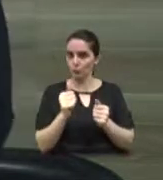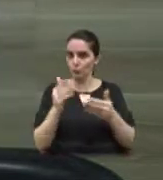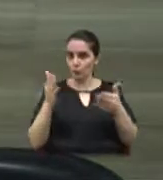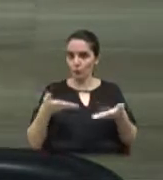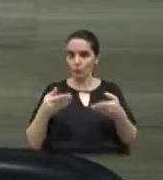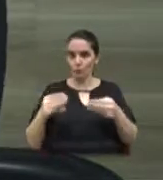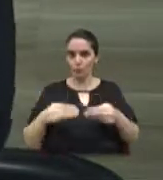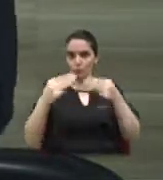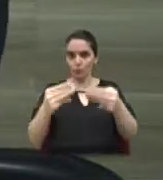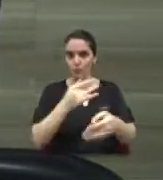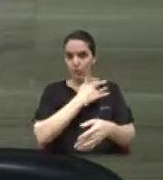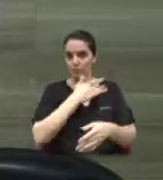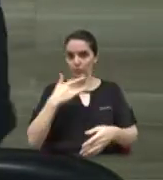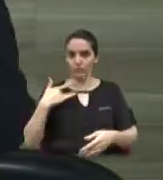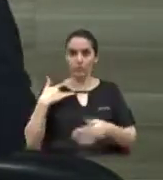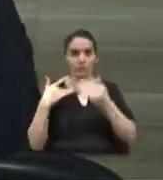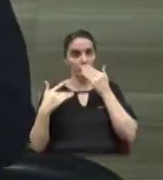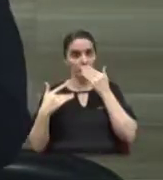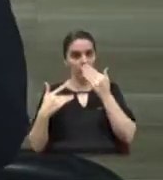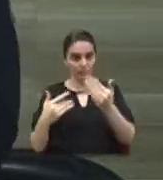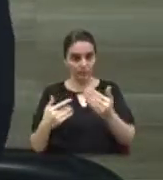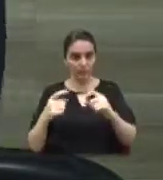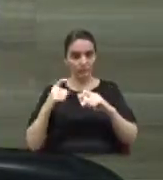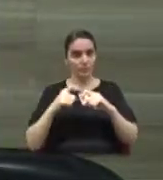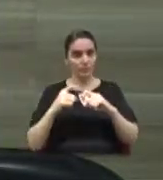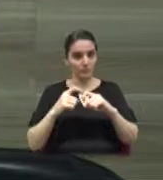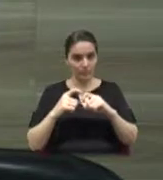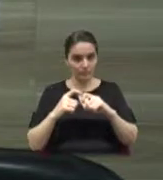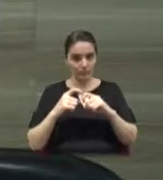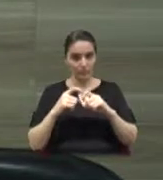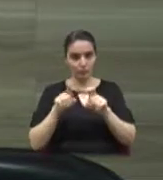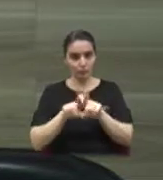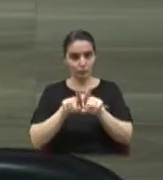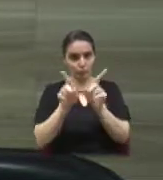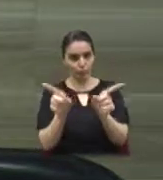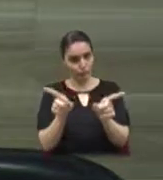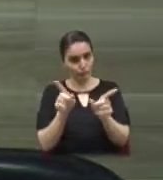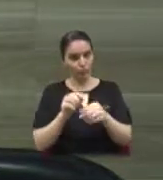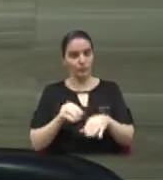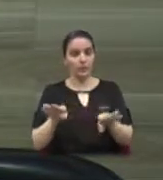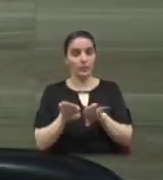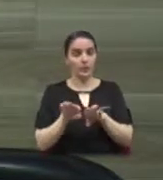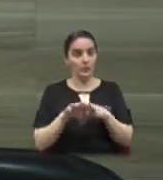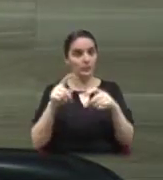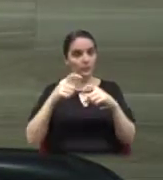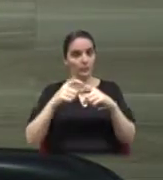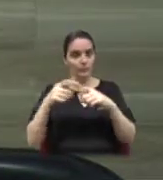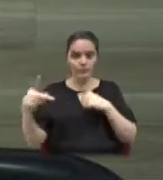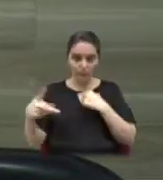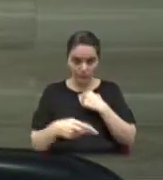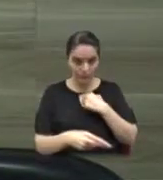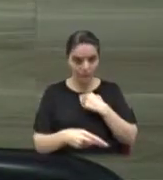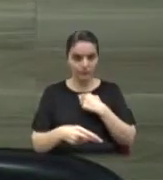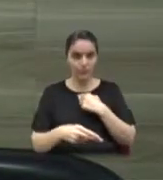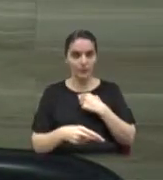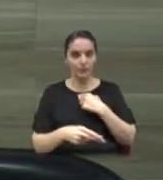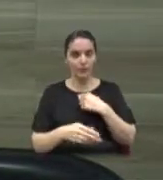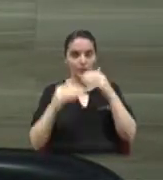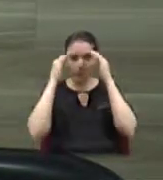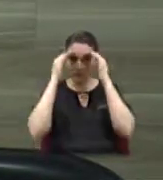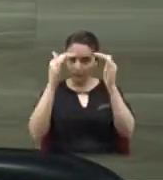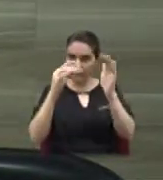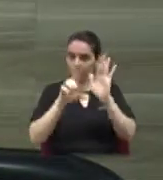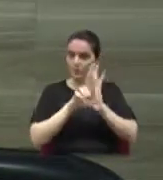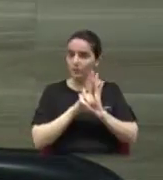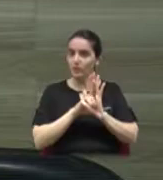consegue, o ginecologista e o médico cirurgião se baseia nisso, uma vez que atender os critérios, que ele